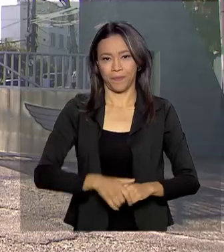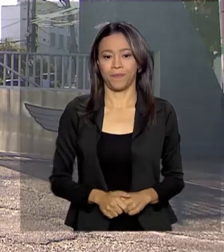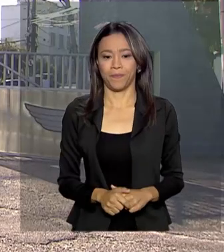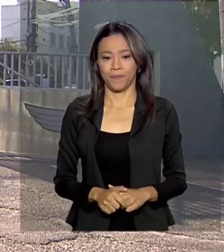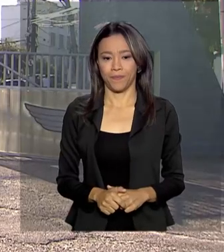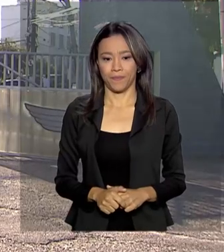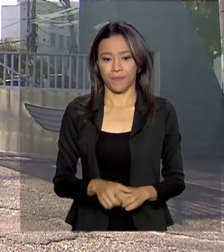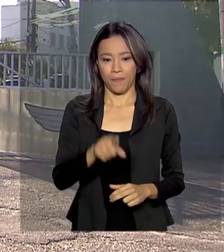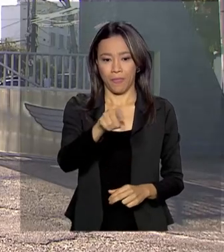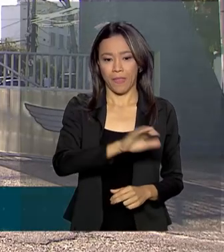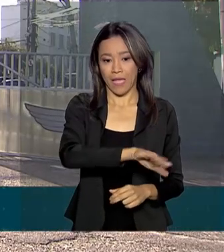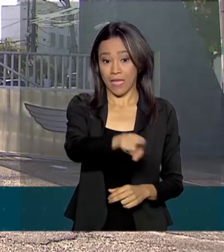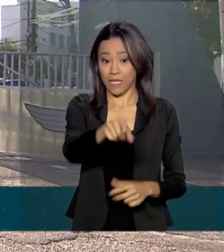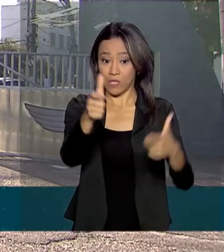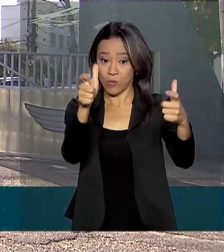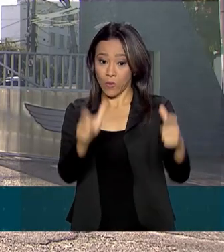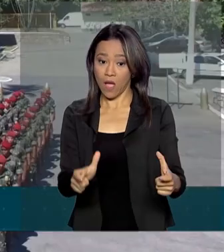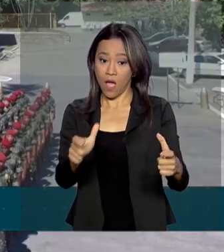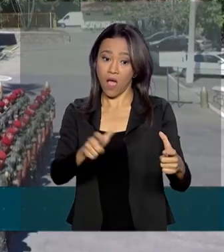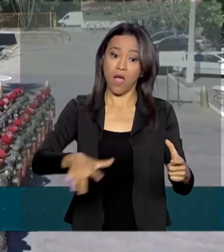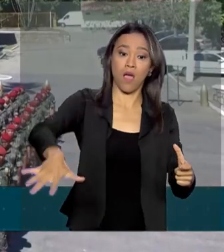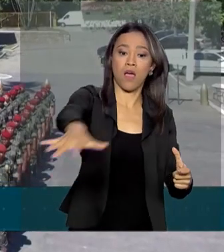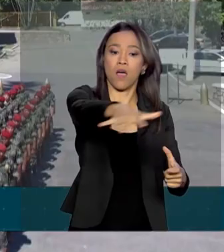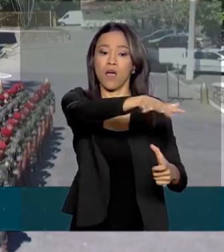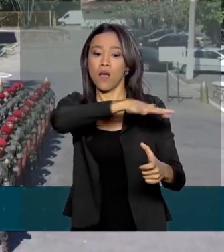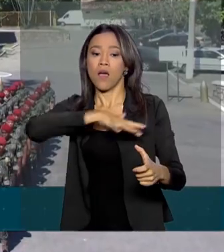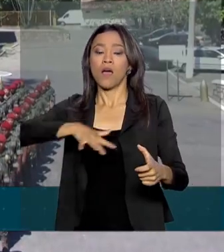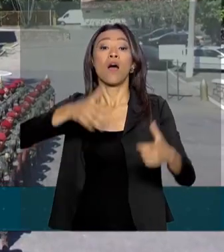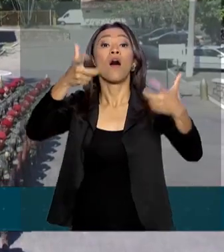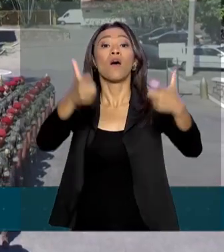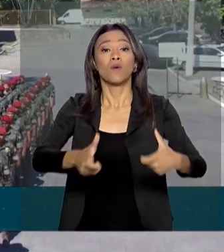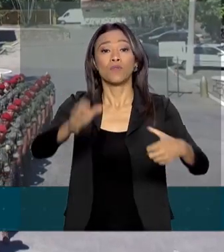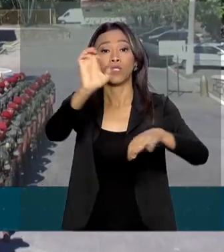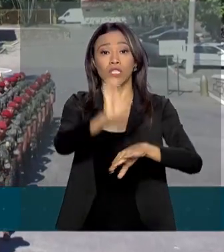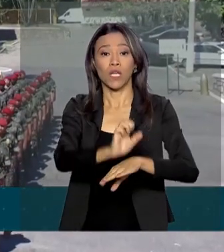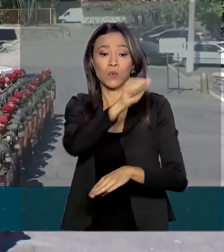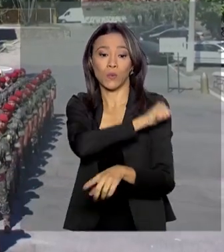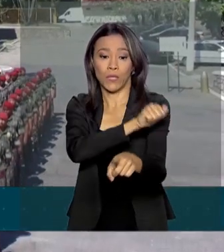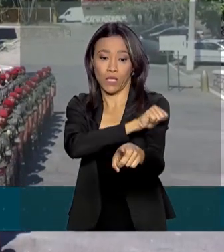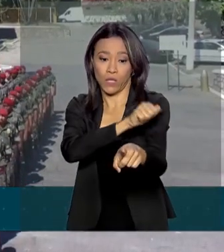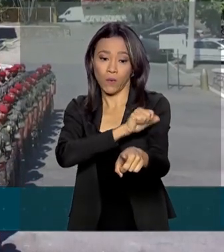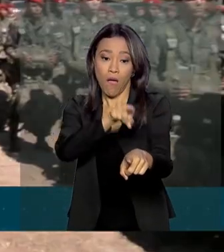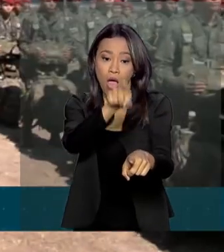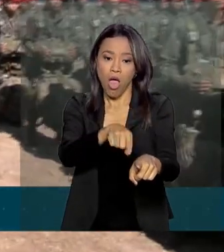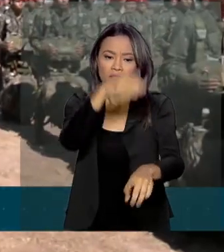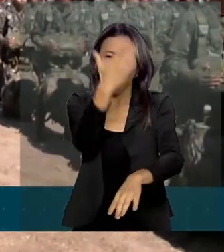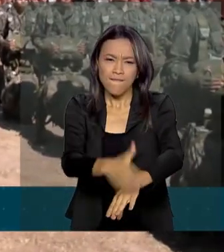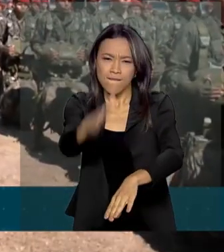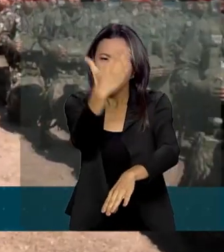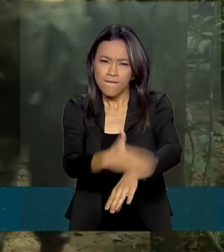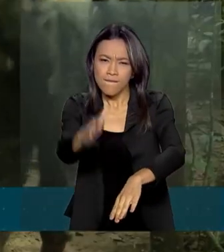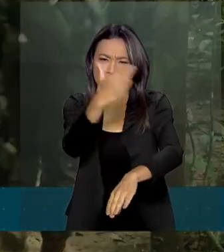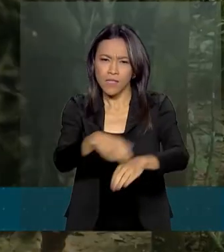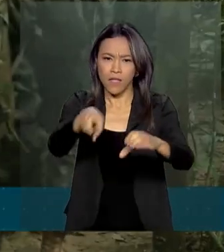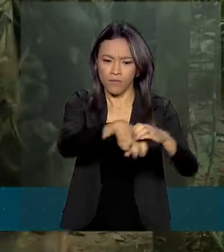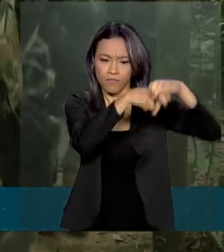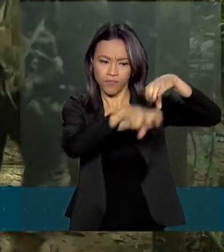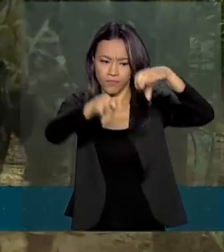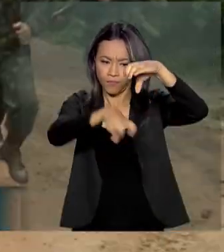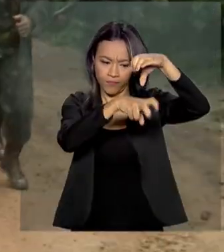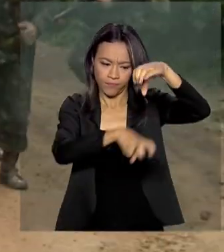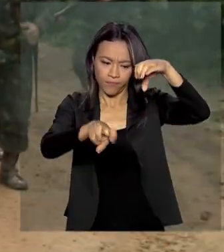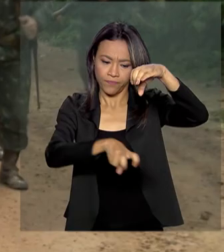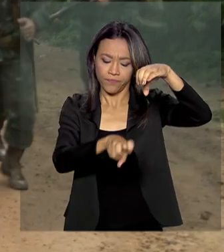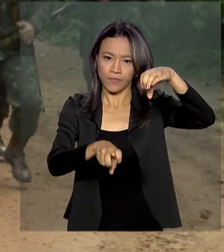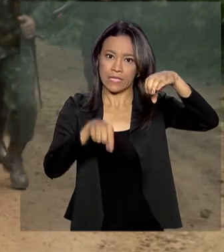É no Ninho das Águias, na Vila Militar, em Deodoro, Rio de Janeiro, que são forjados os paraquedistas. Uma das tropas de